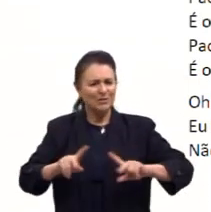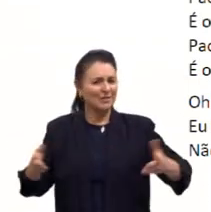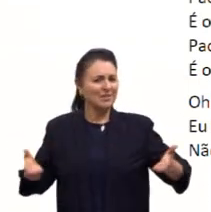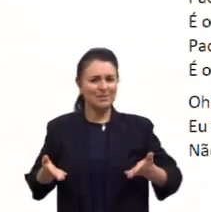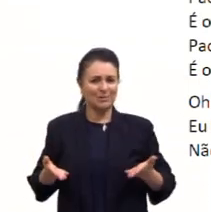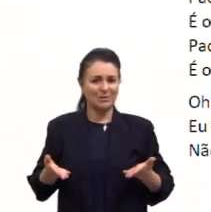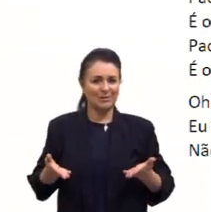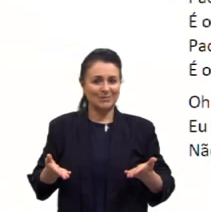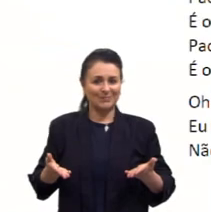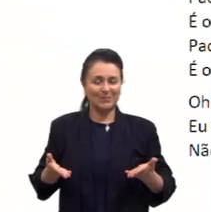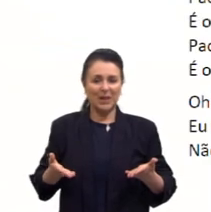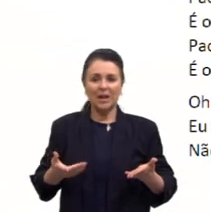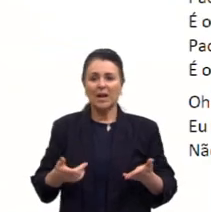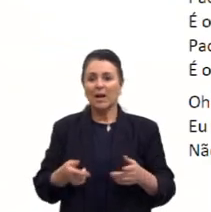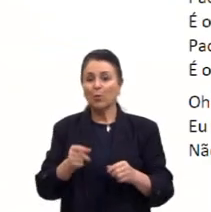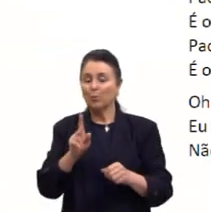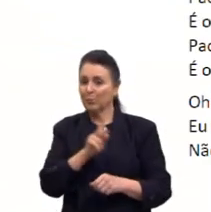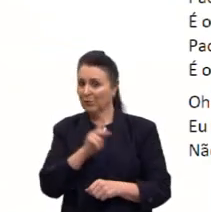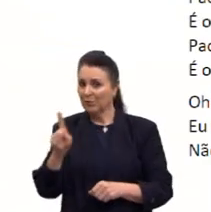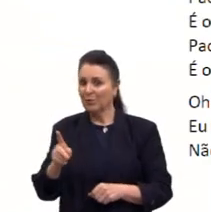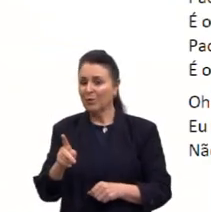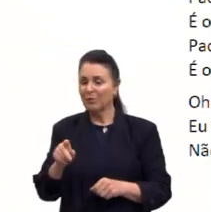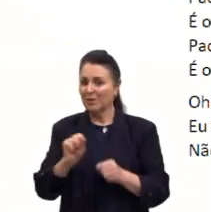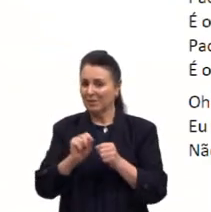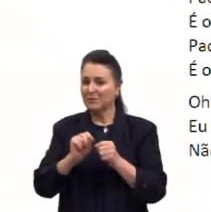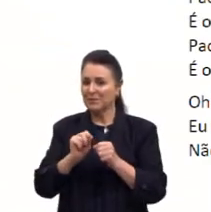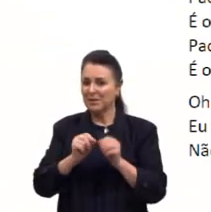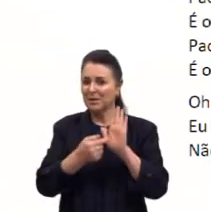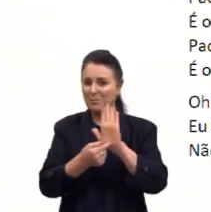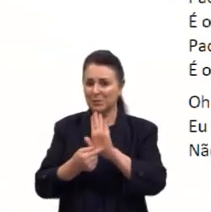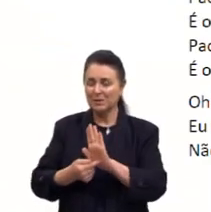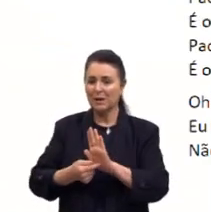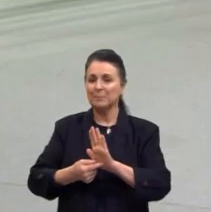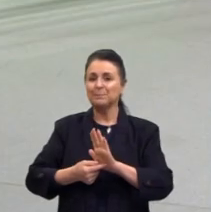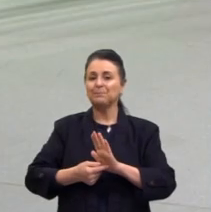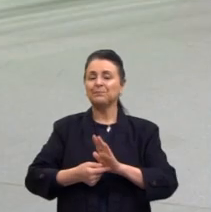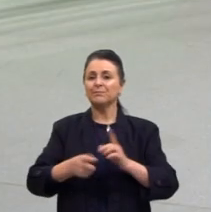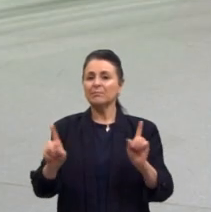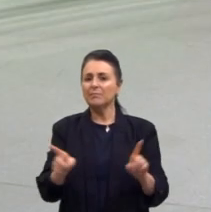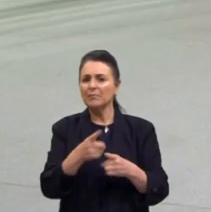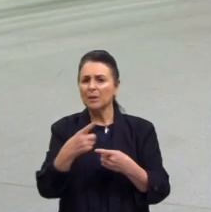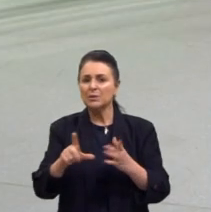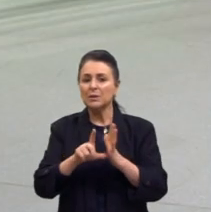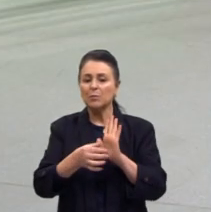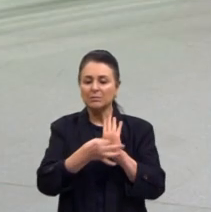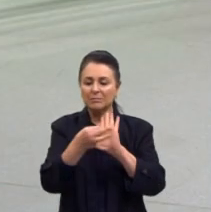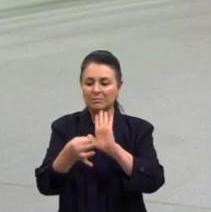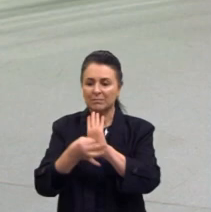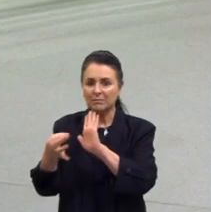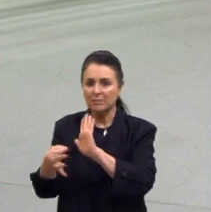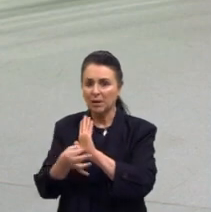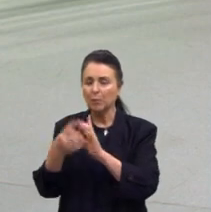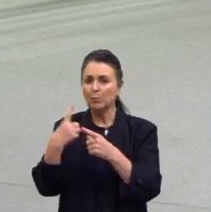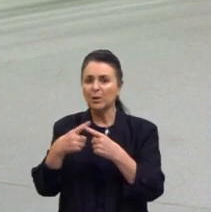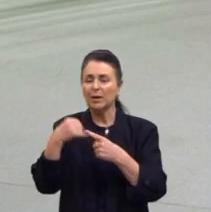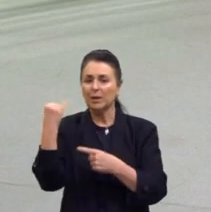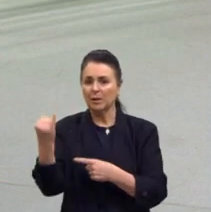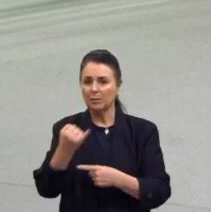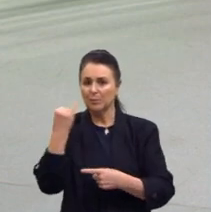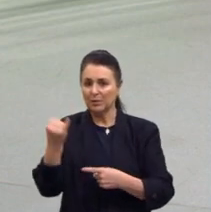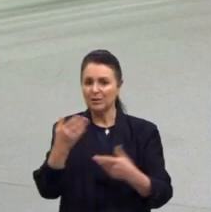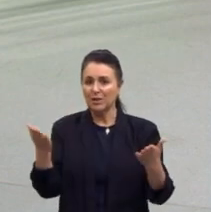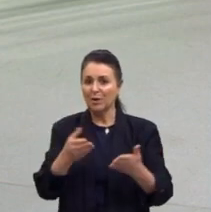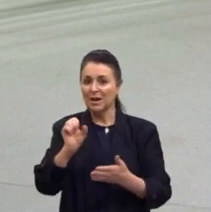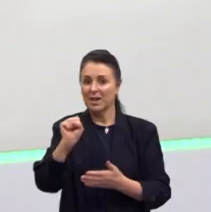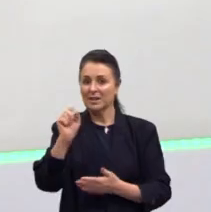fazer essa música, e depois a gente vai comentar algumas coisas sobre o que essa música nos diz respeito. Vamos lá? Então vamos curtir o som do